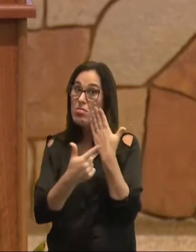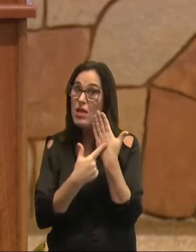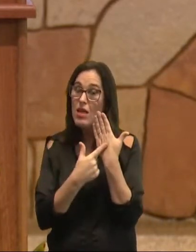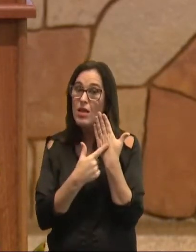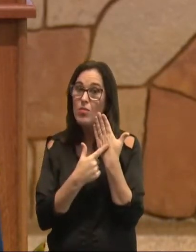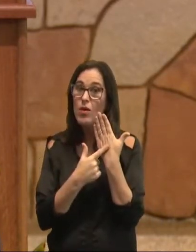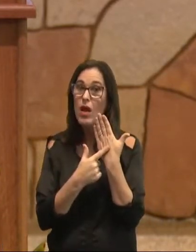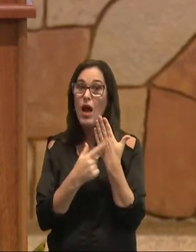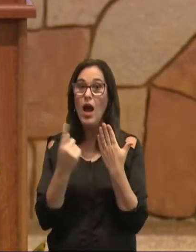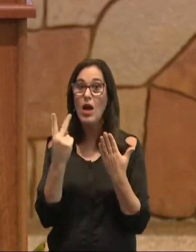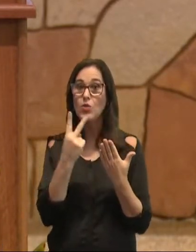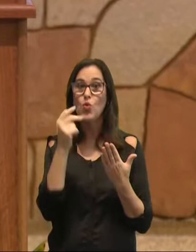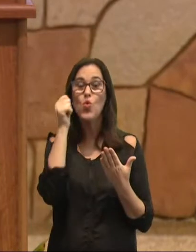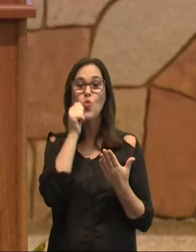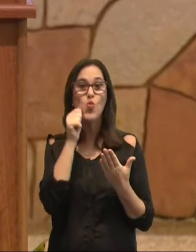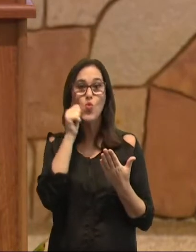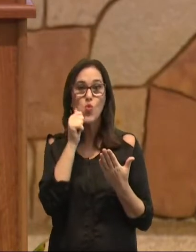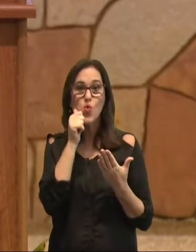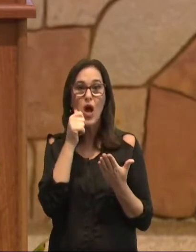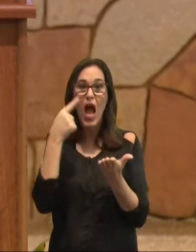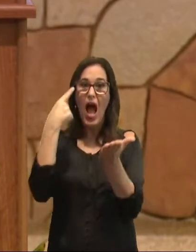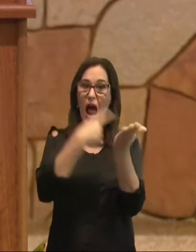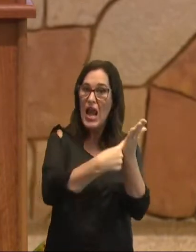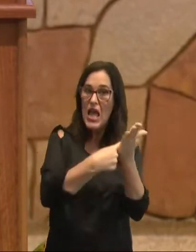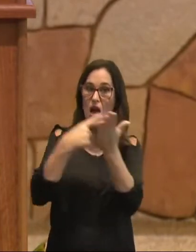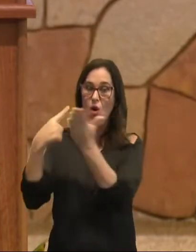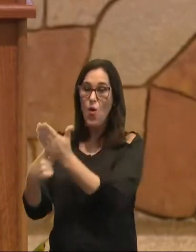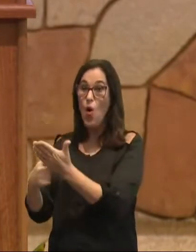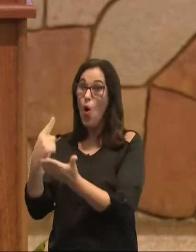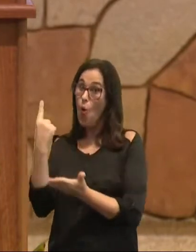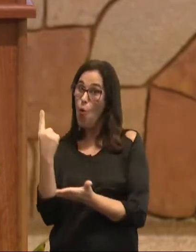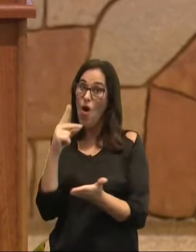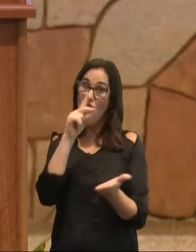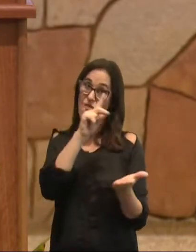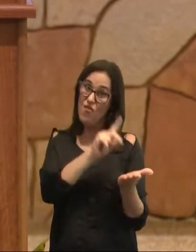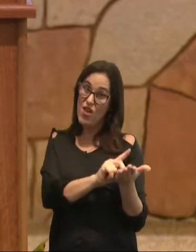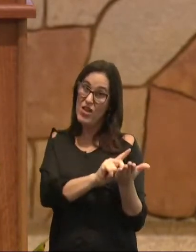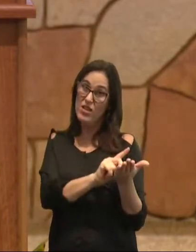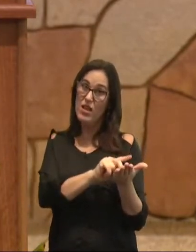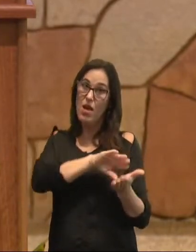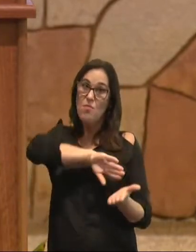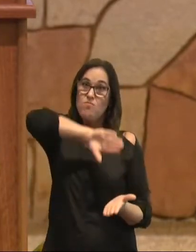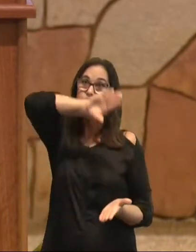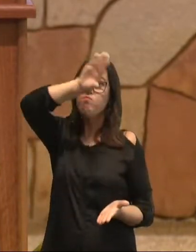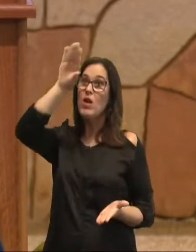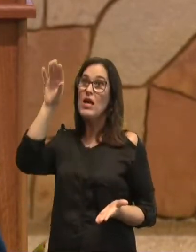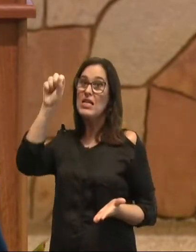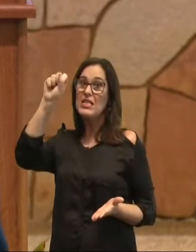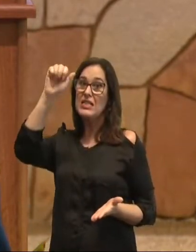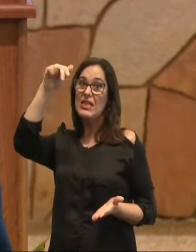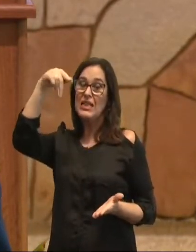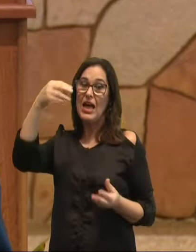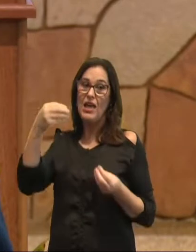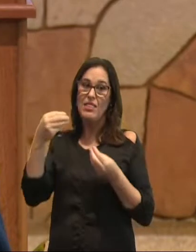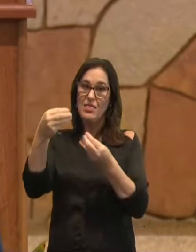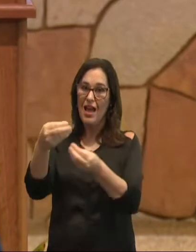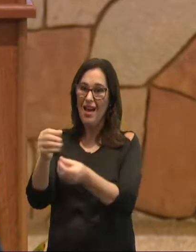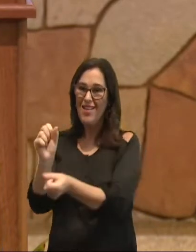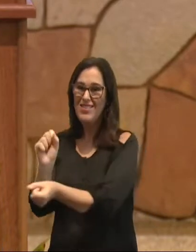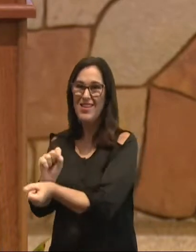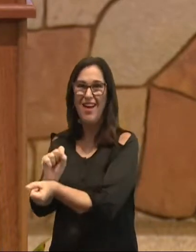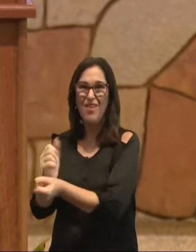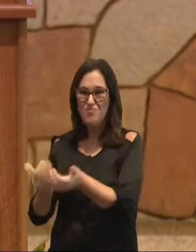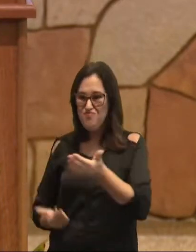mulheres, são duas alianças, uma na verdade, se refere ao monte Sinai, que gera para a escravidão,